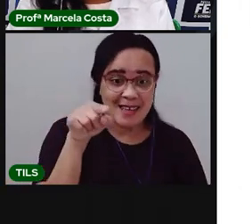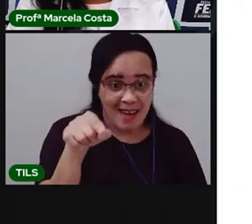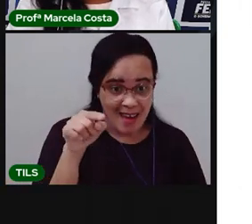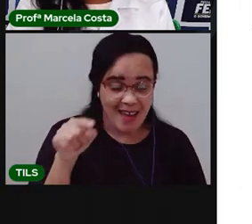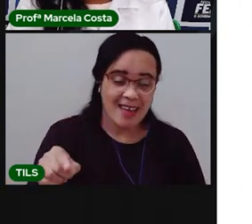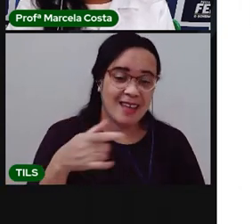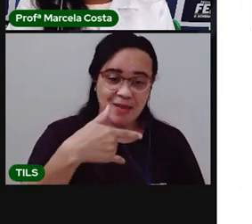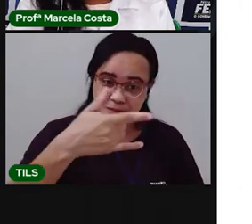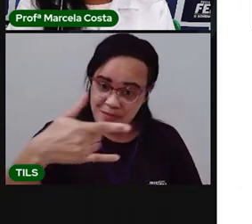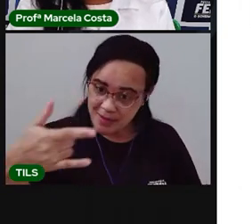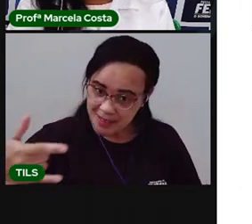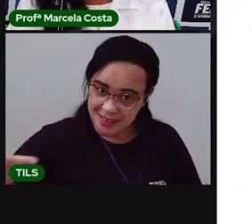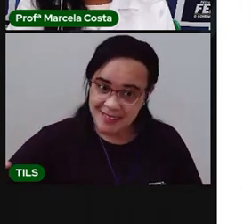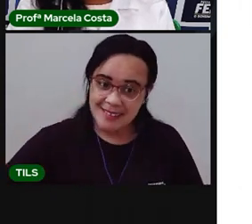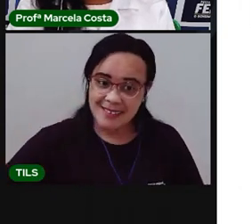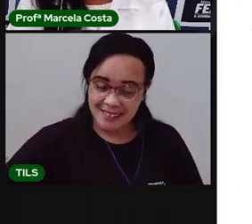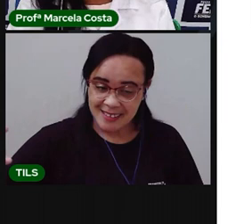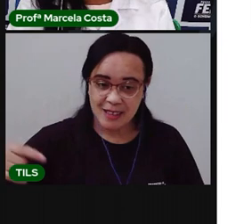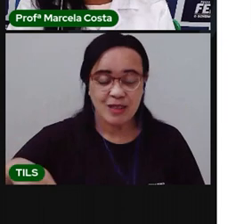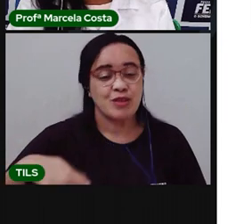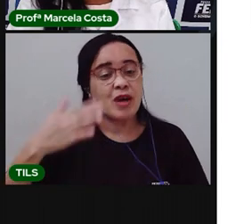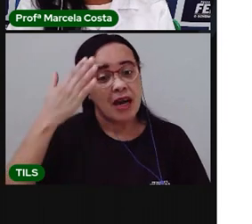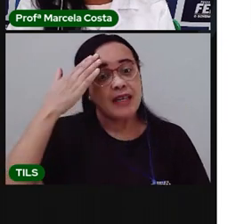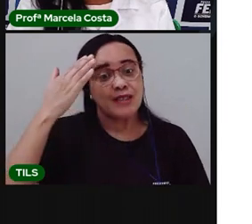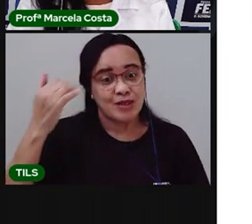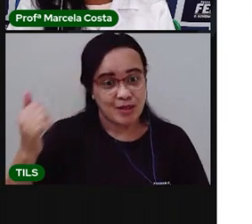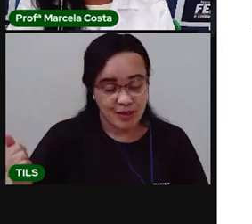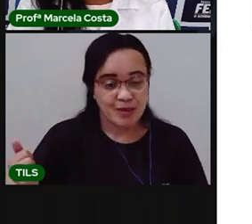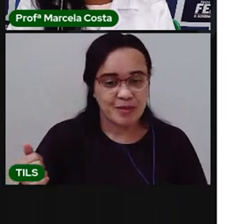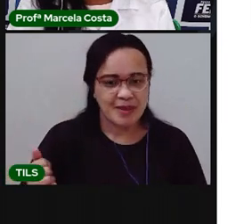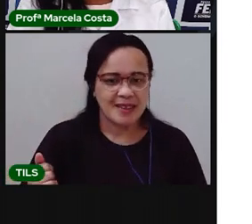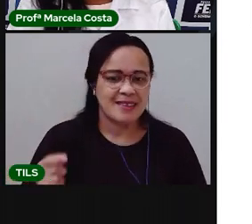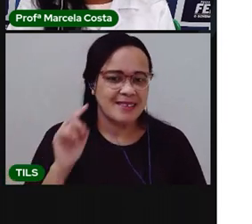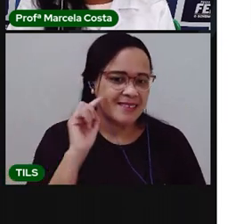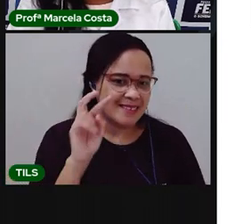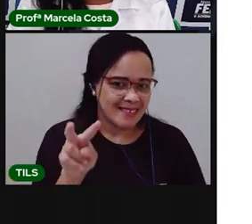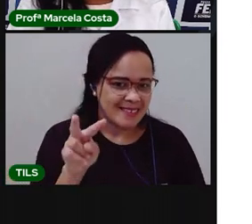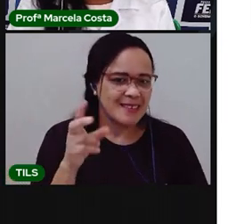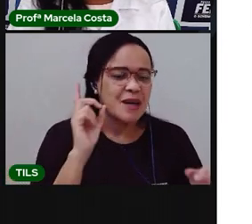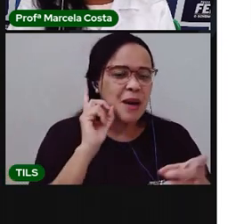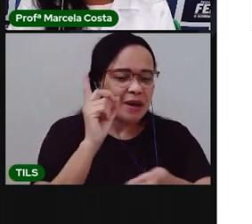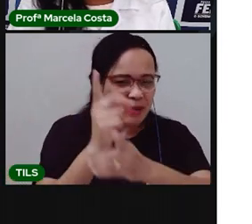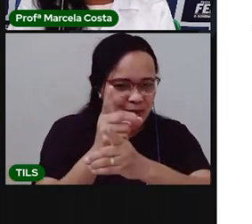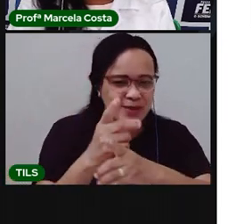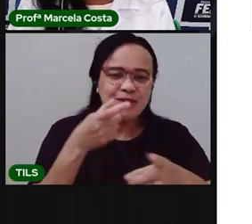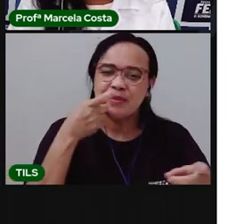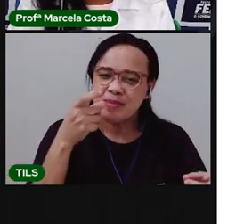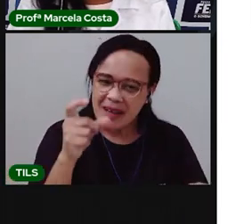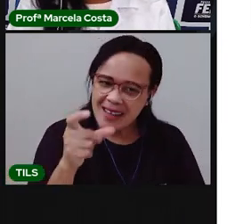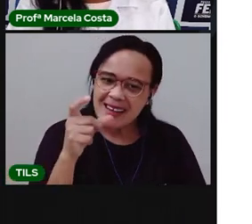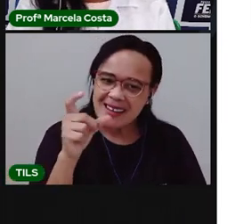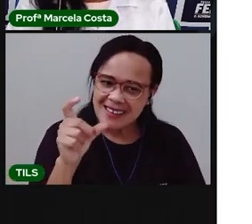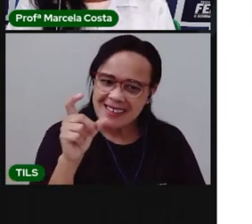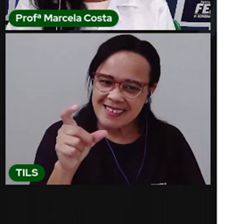peixinho. Olha a palavra aqui. Peixinho.